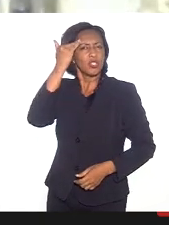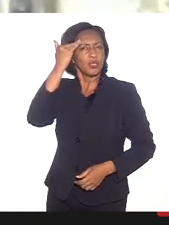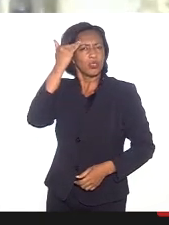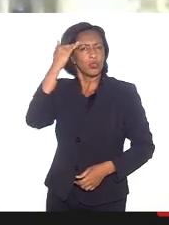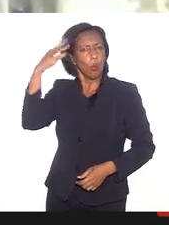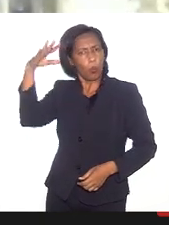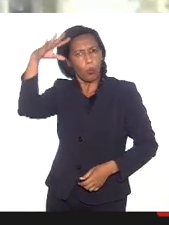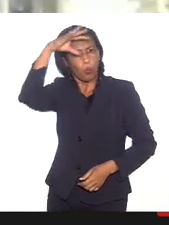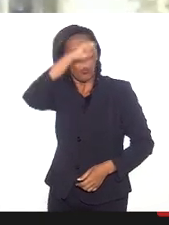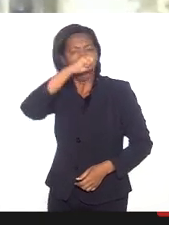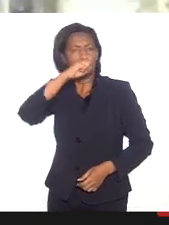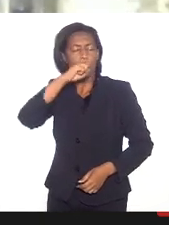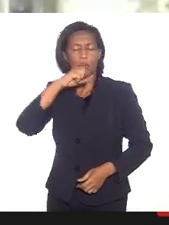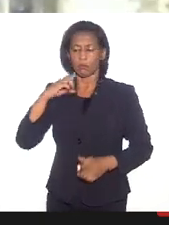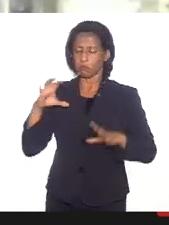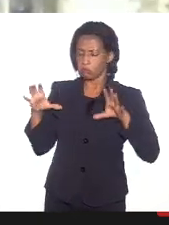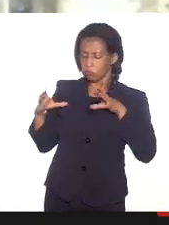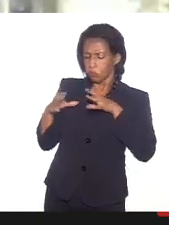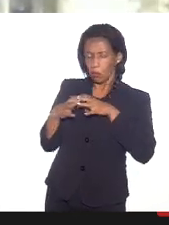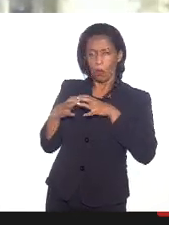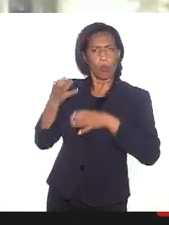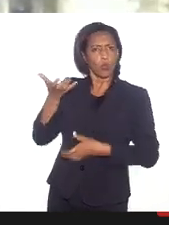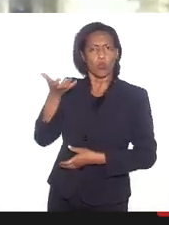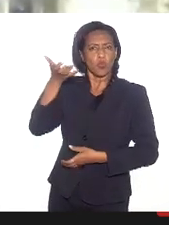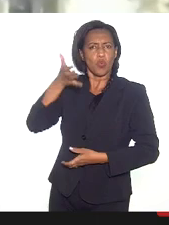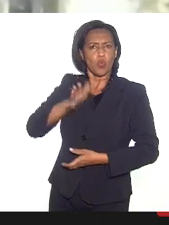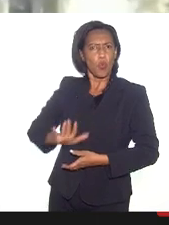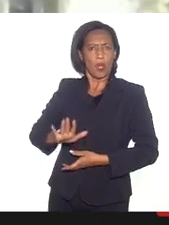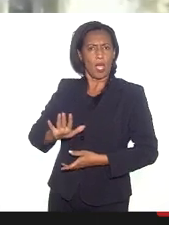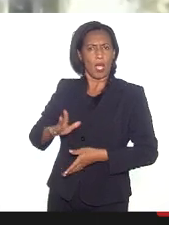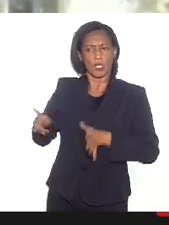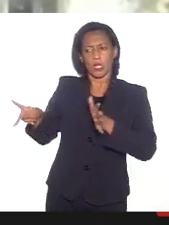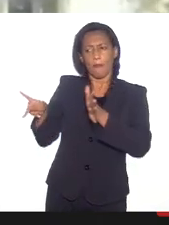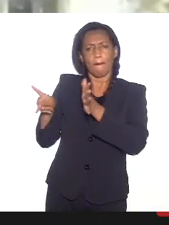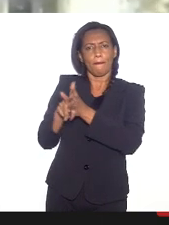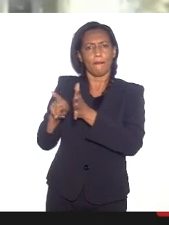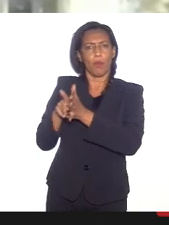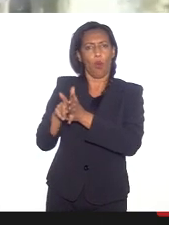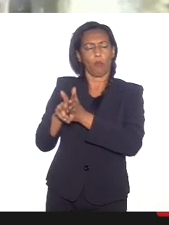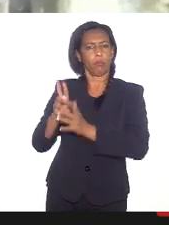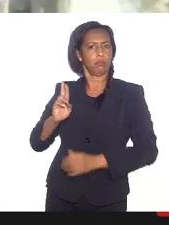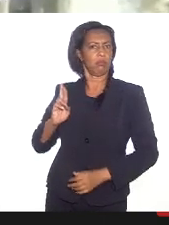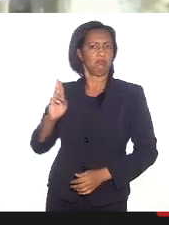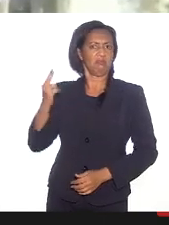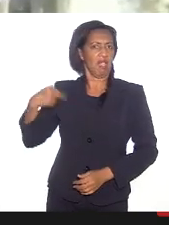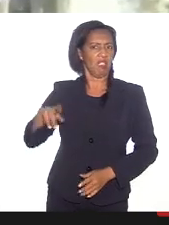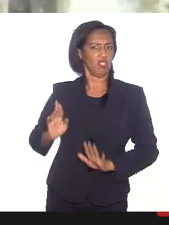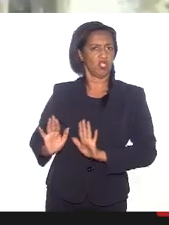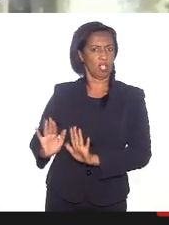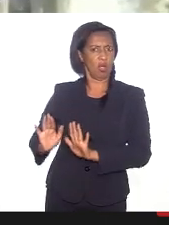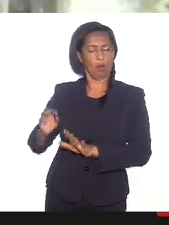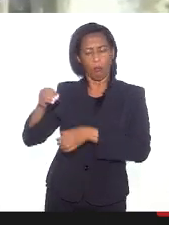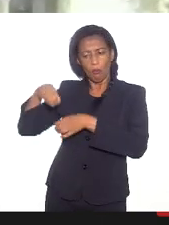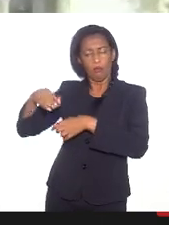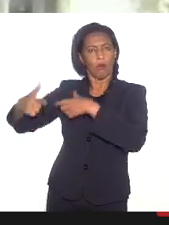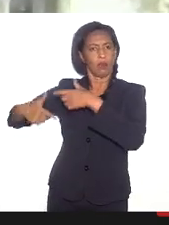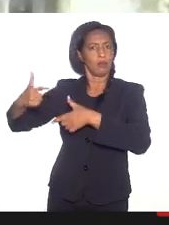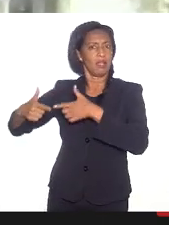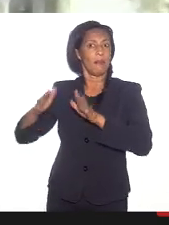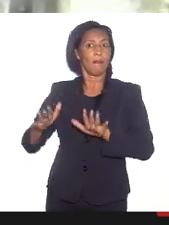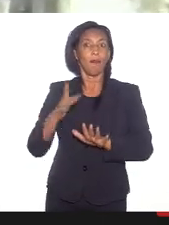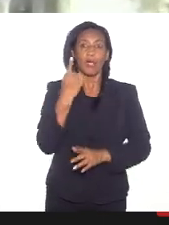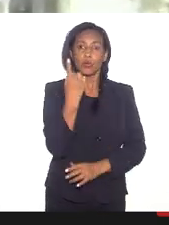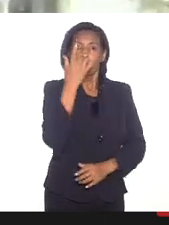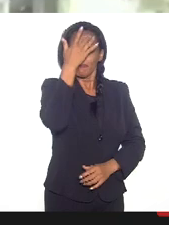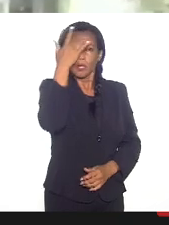A gente não quer, não precisa ser uma pessoa da nossa transição para estar ocupando esse espaço. Mas uma pessoa que procura